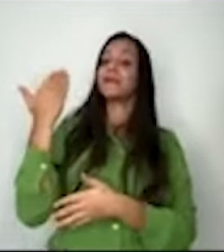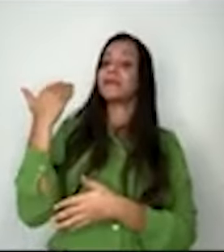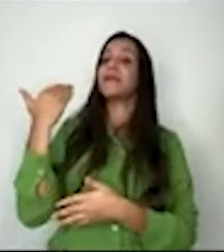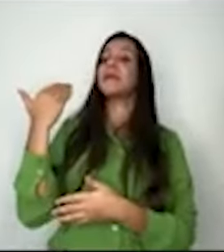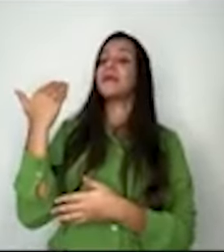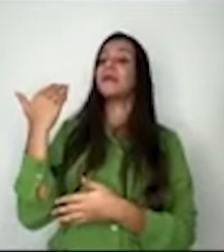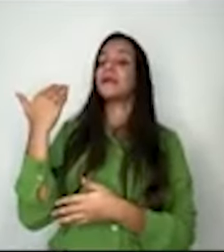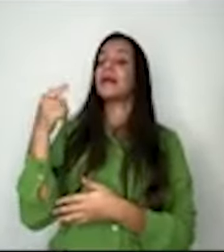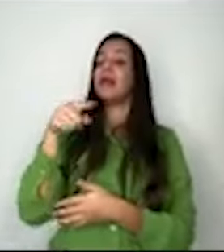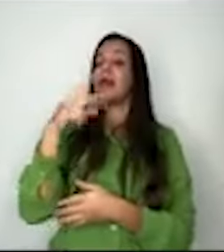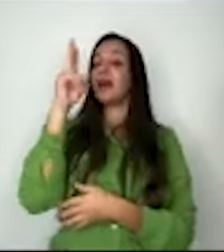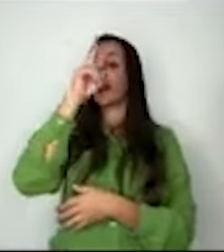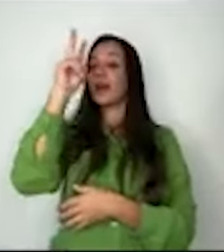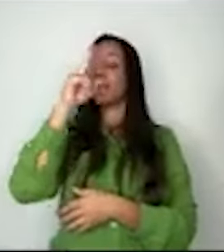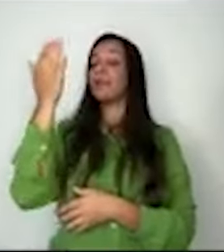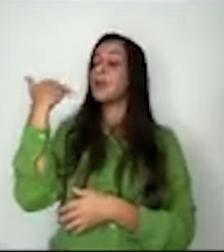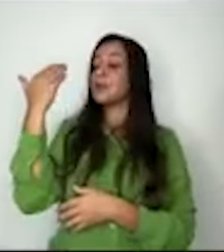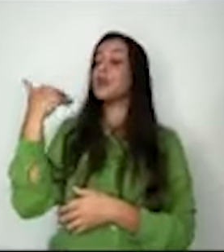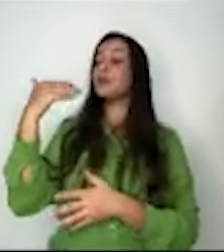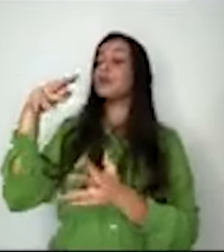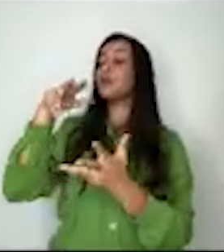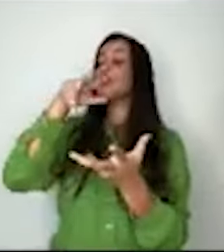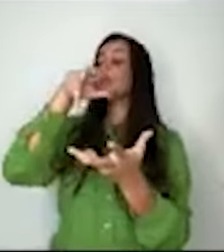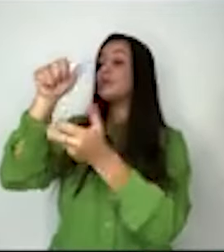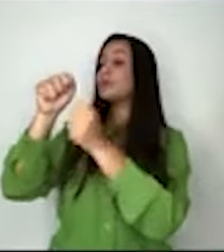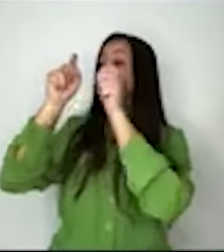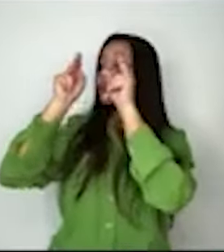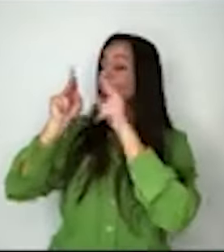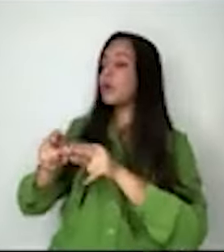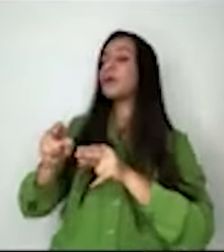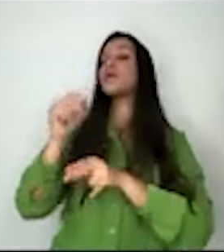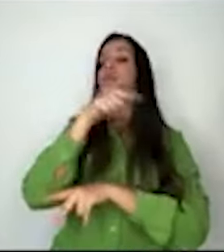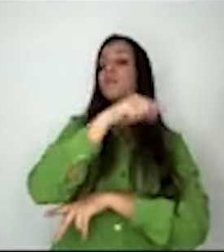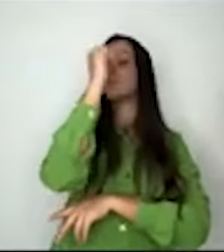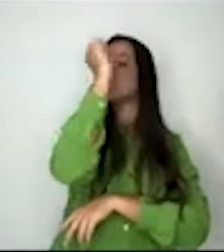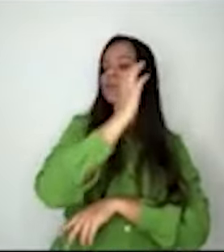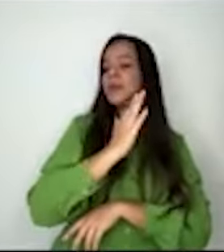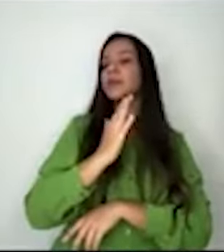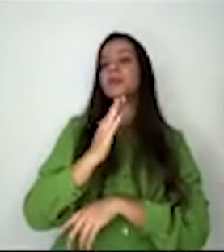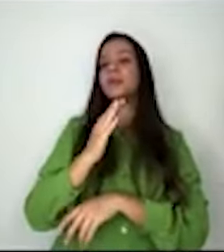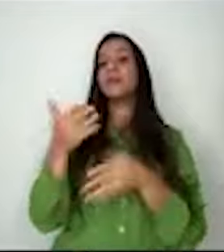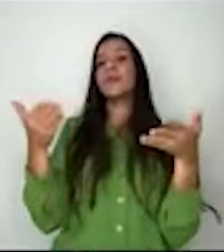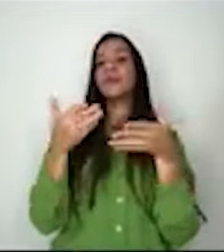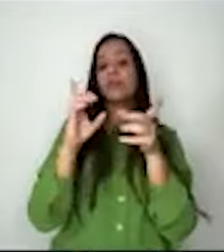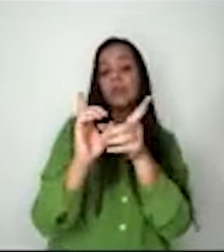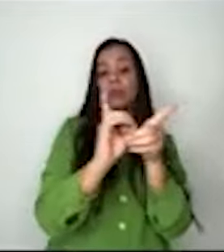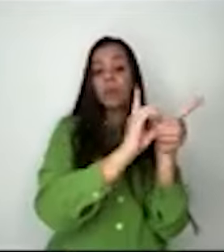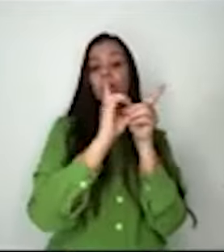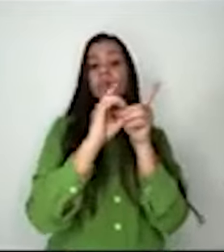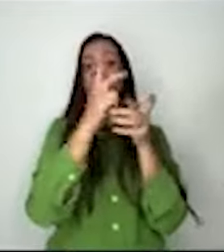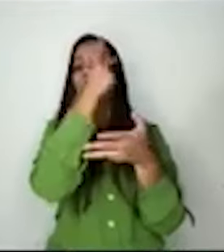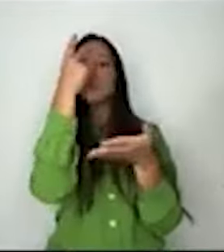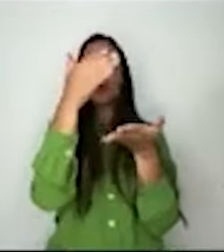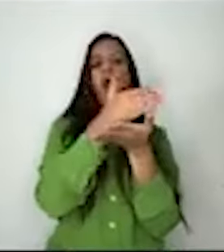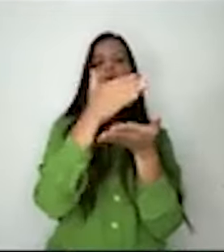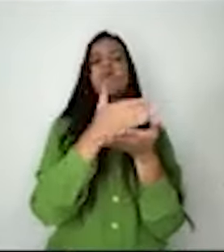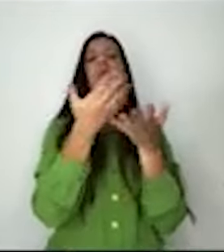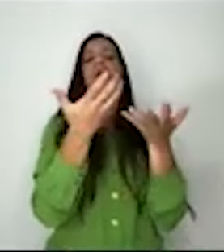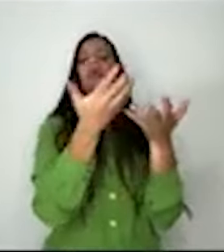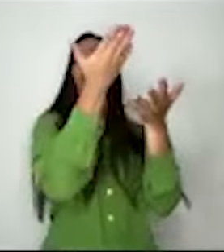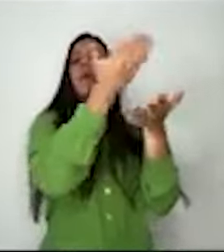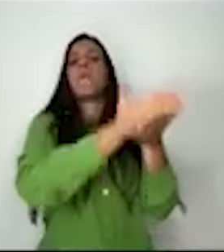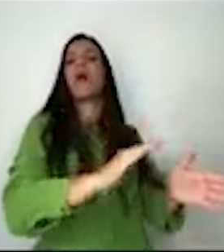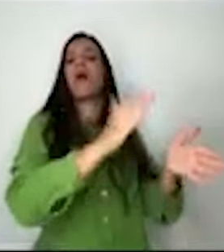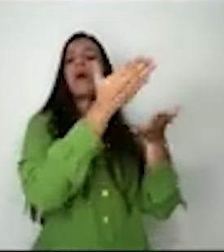como o mundo tem vivido uma prova de fogo na preservação da democracia. Pela ascensão de uma extrema